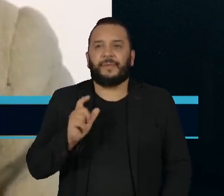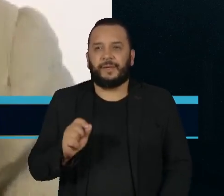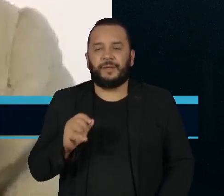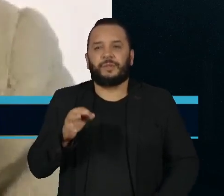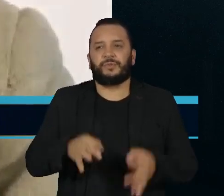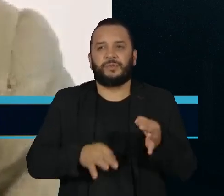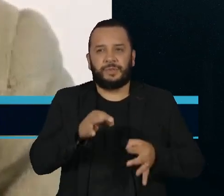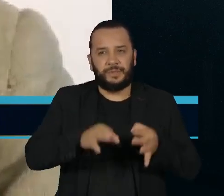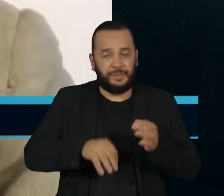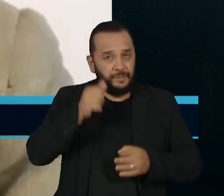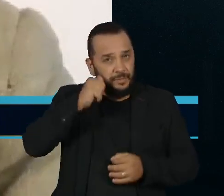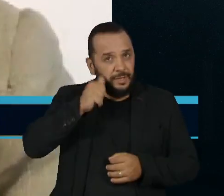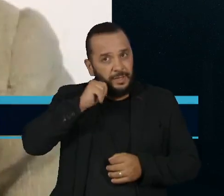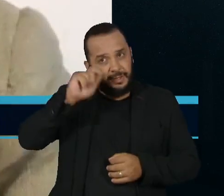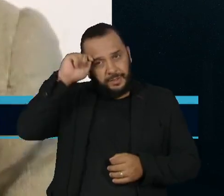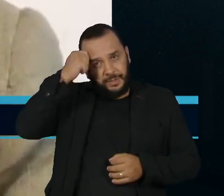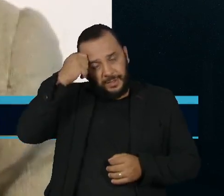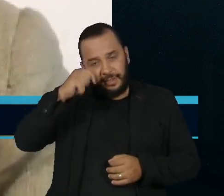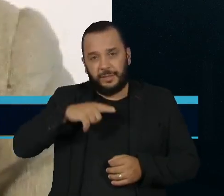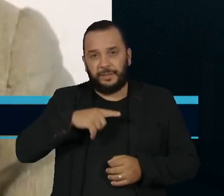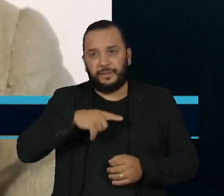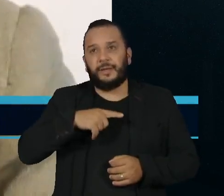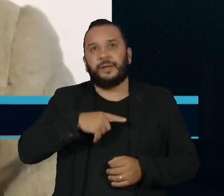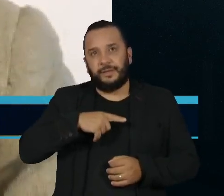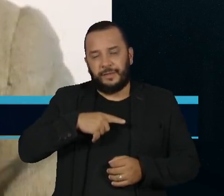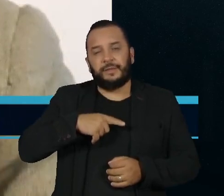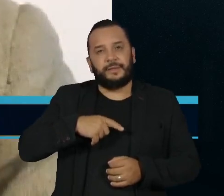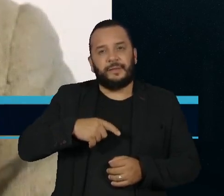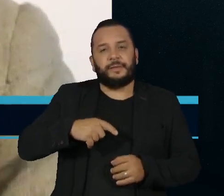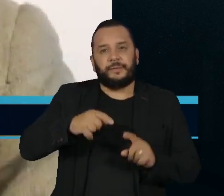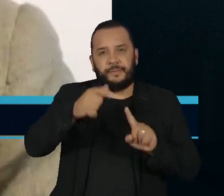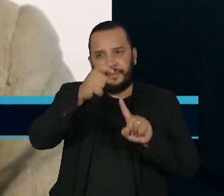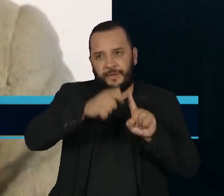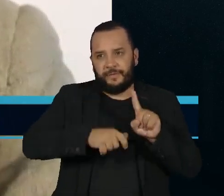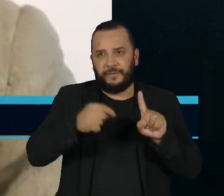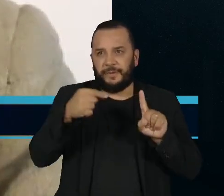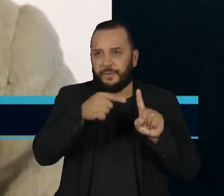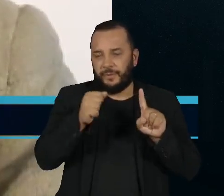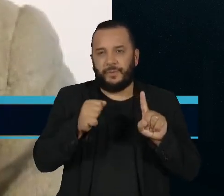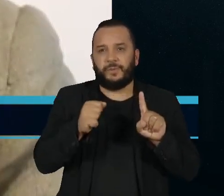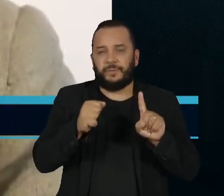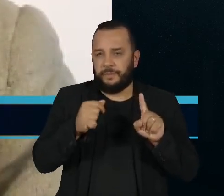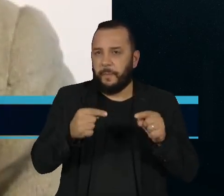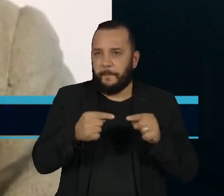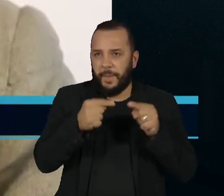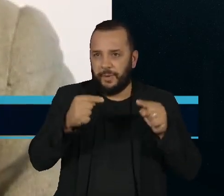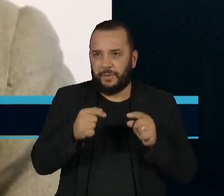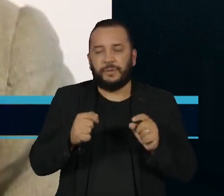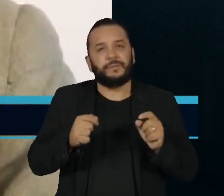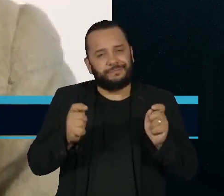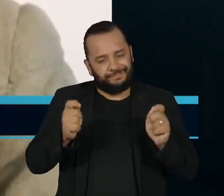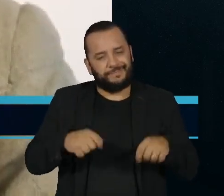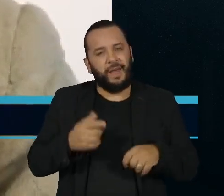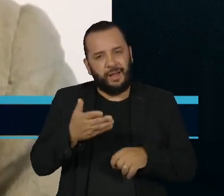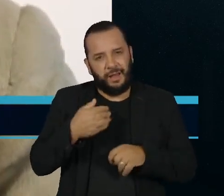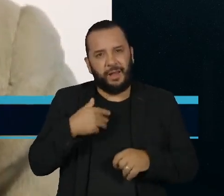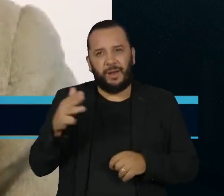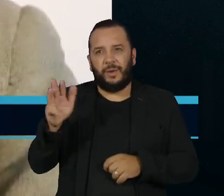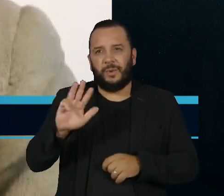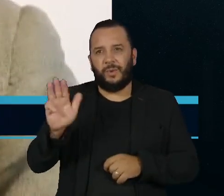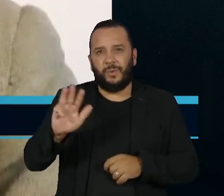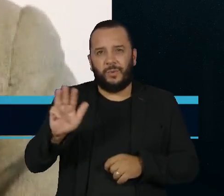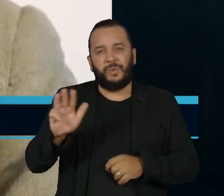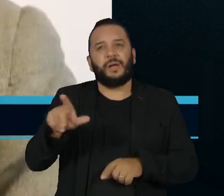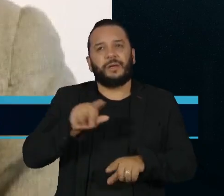negras com perfis distintos que permitiriam ao presidente da República uma